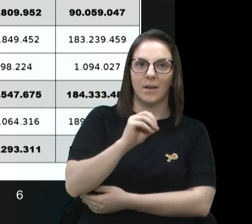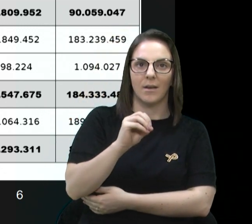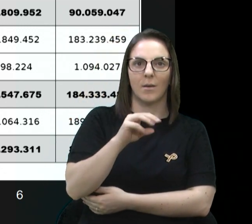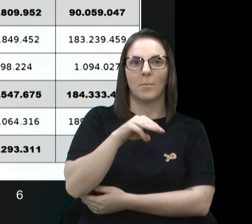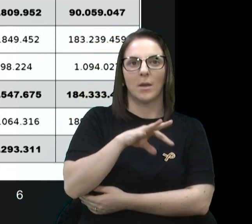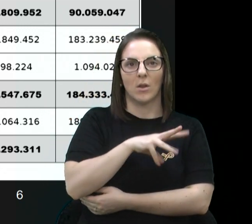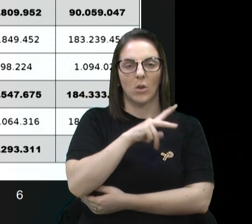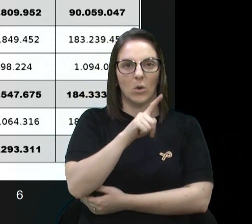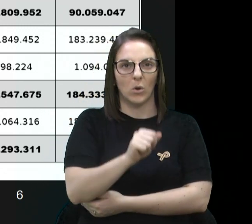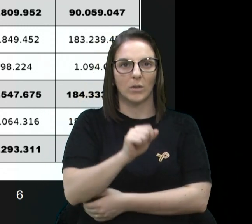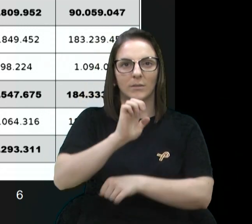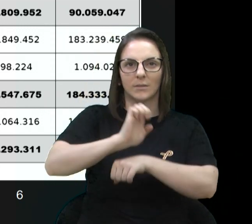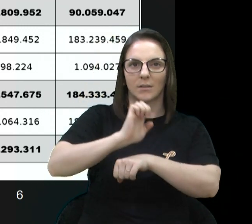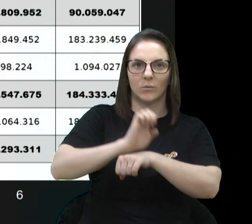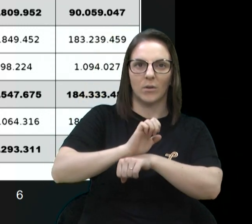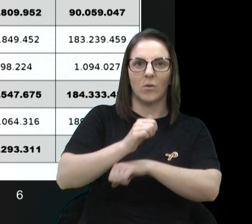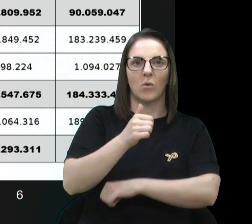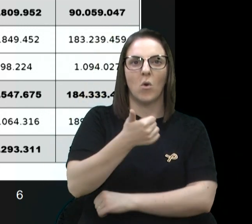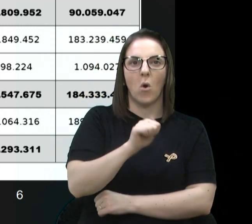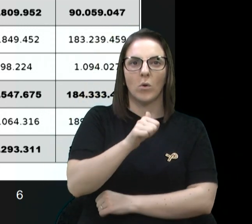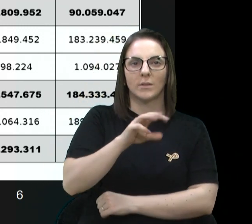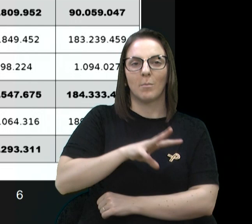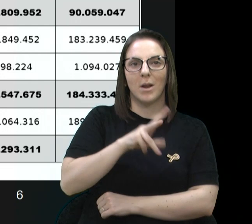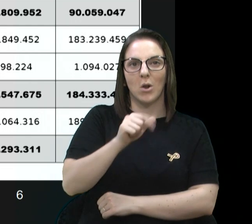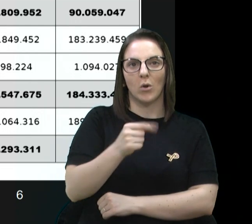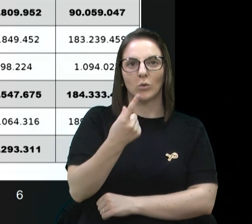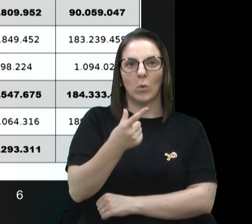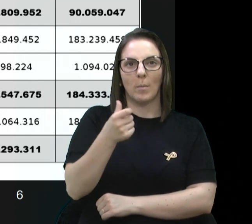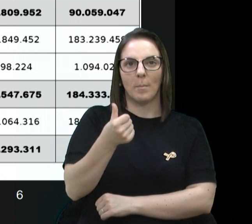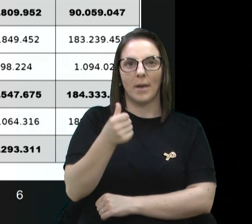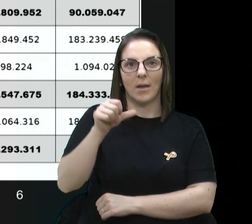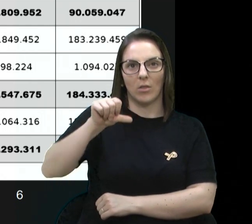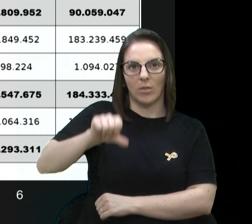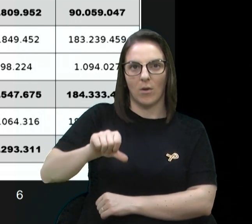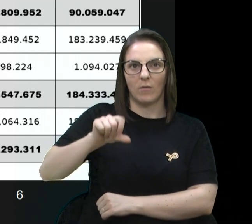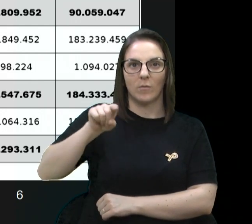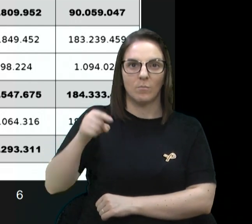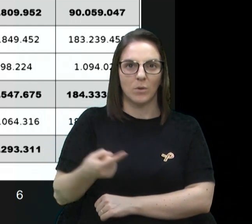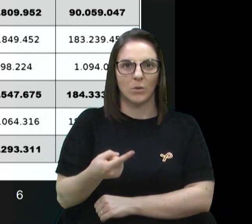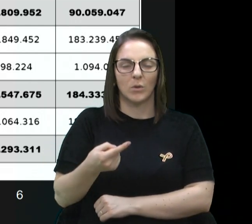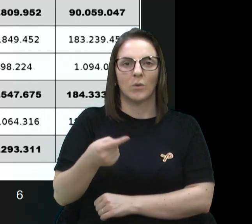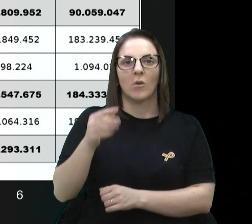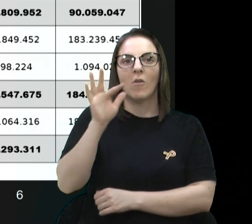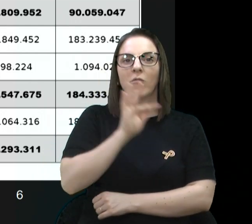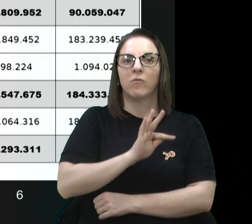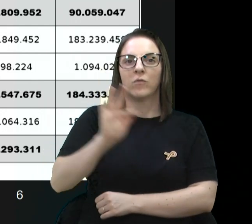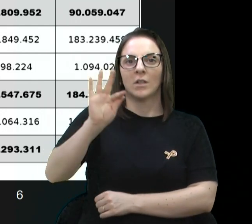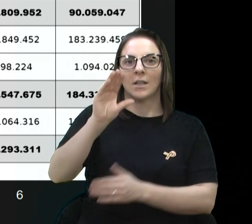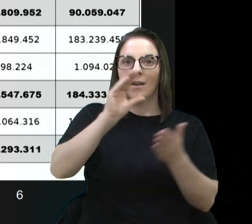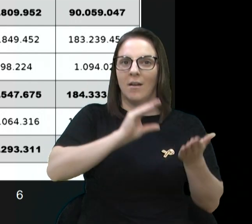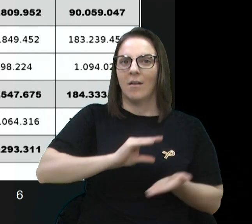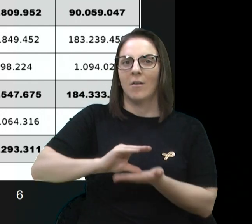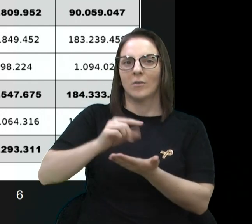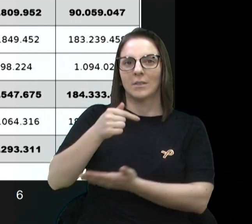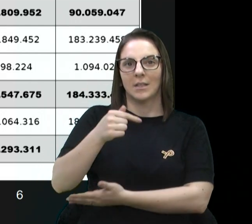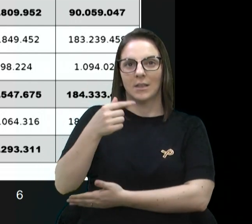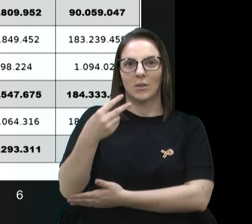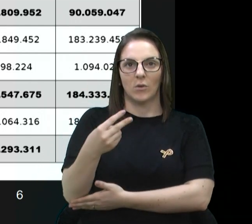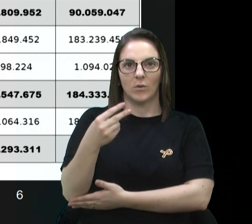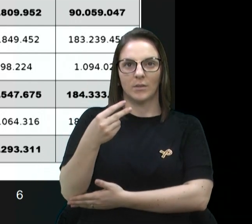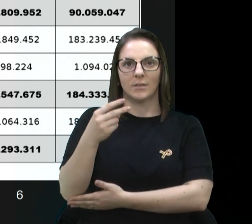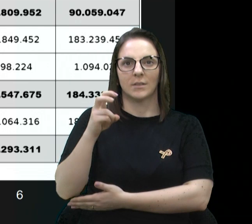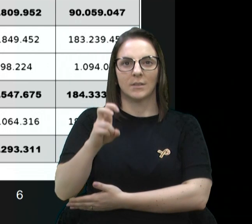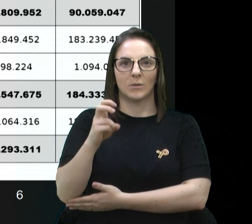.169.000. Receitas federais, 72.547.000. Totalizando,